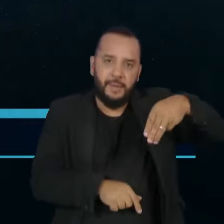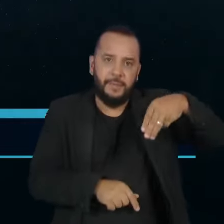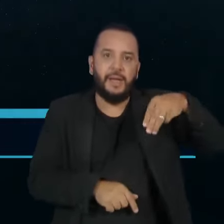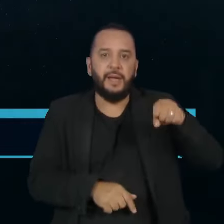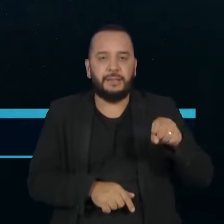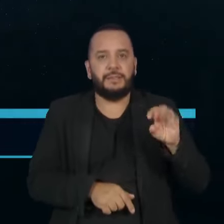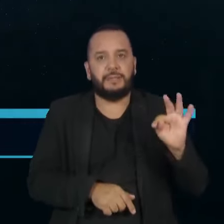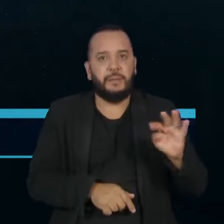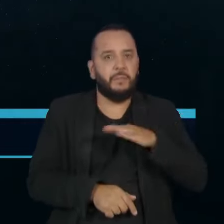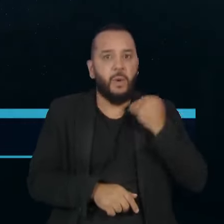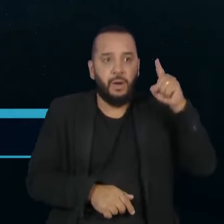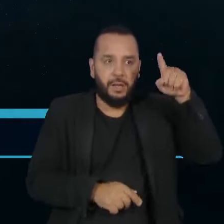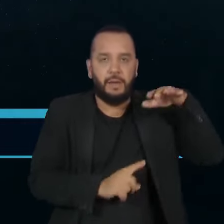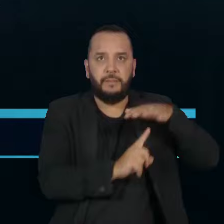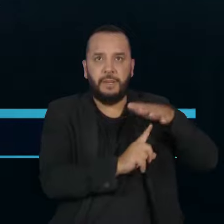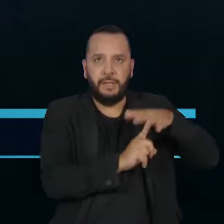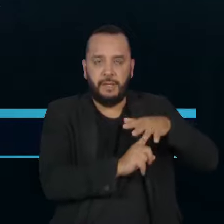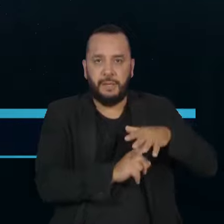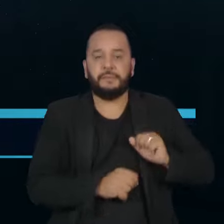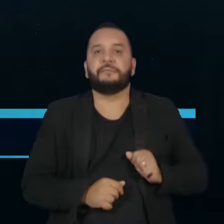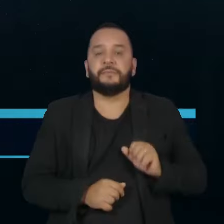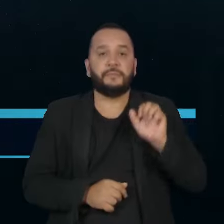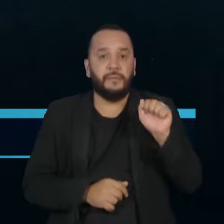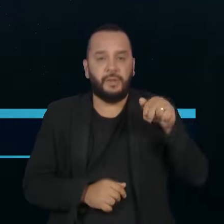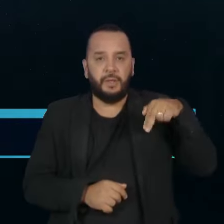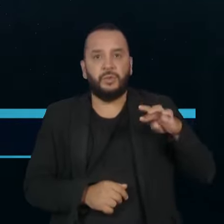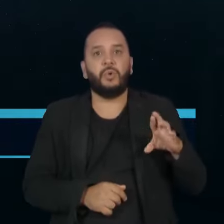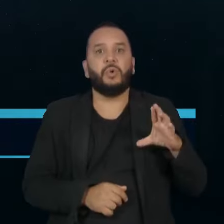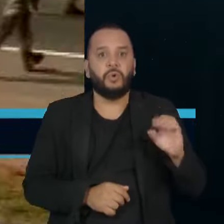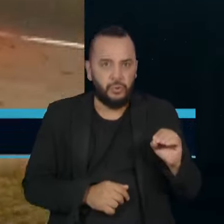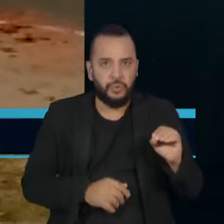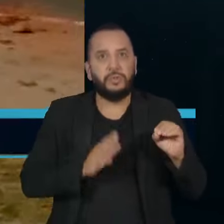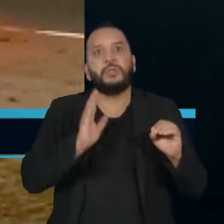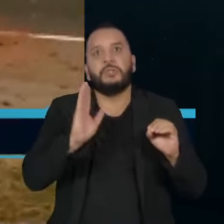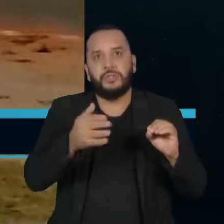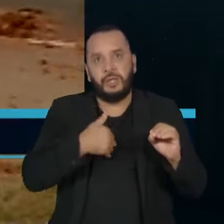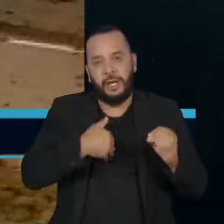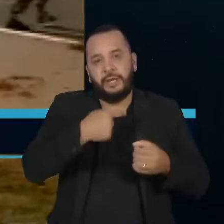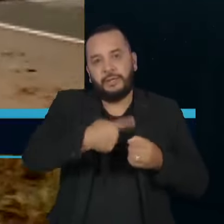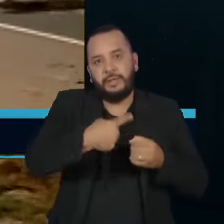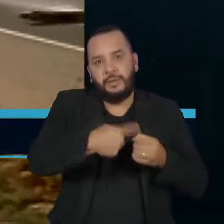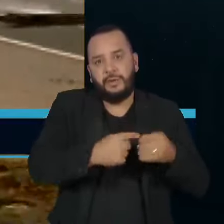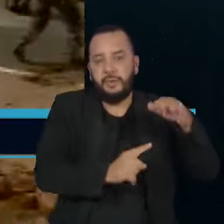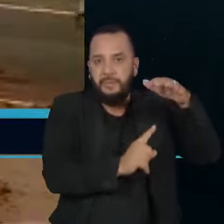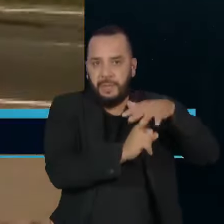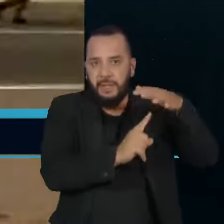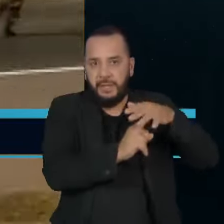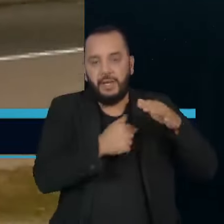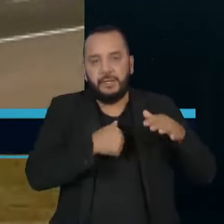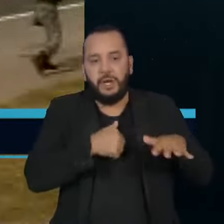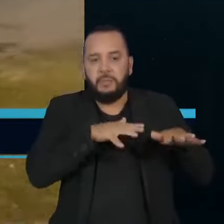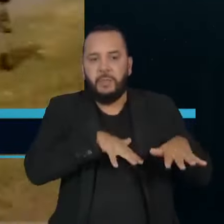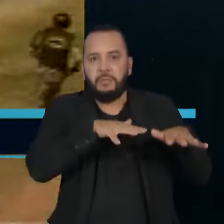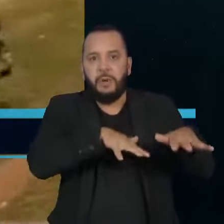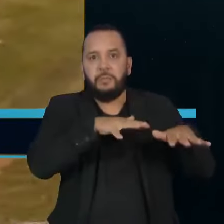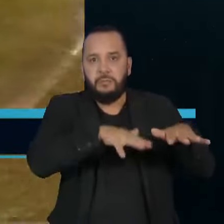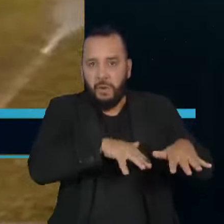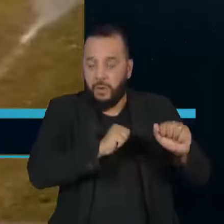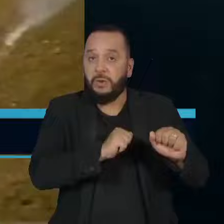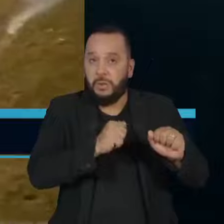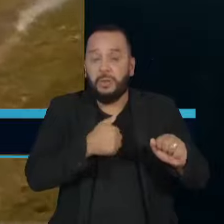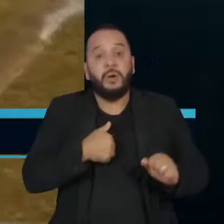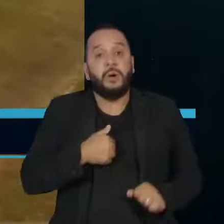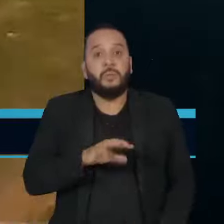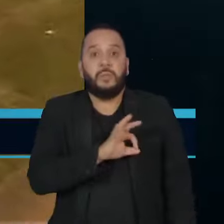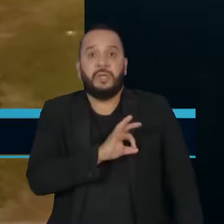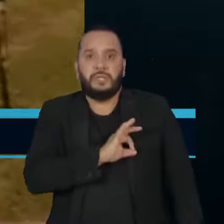Antônio Tavares Pereira participava de um ato pela reforma agrária no interior do Paraná, quando foi morto a tiros por um policial militar